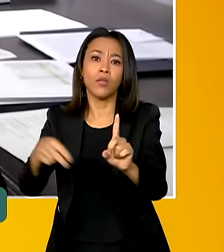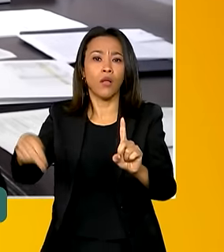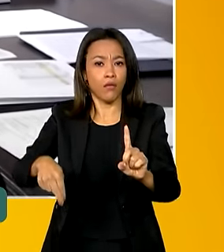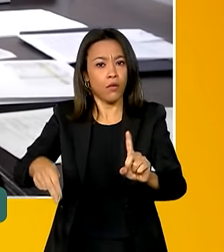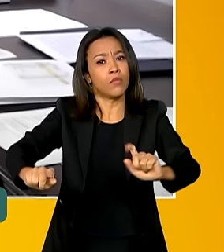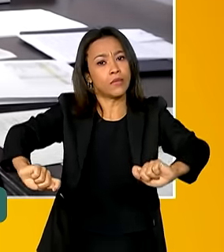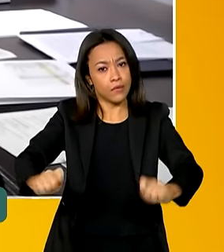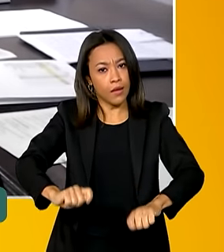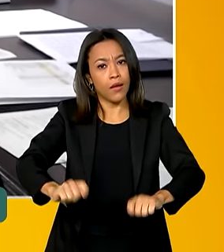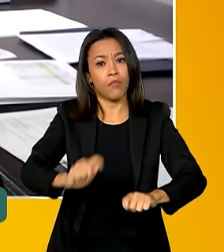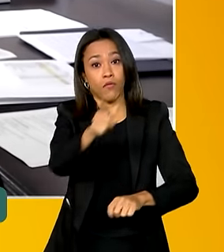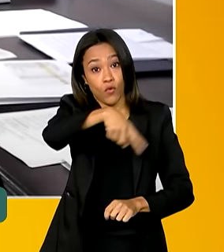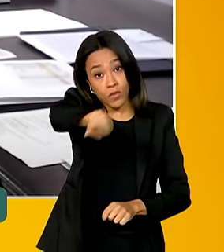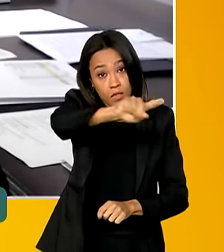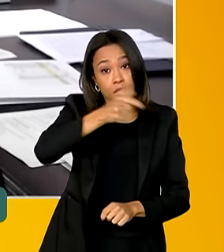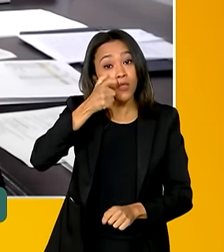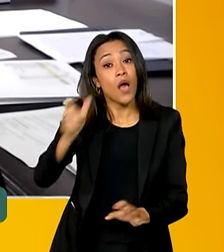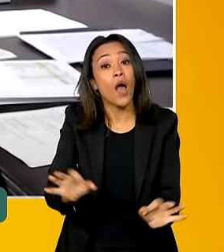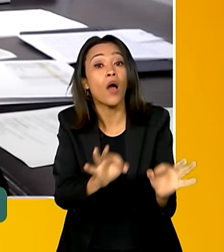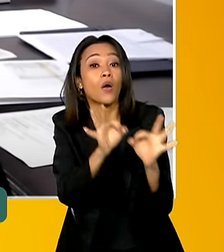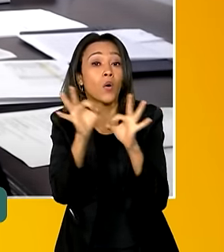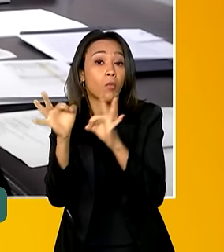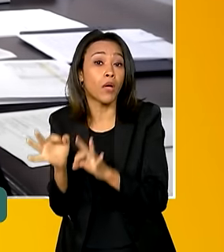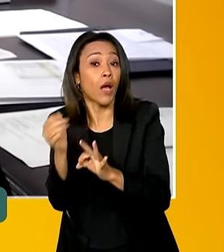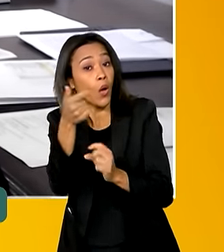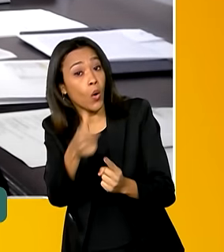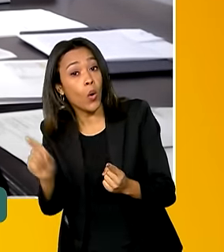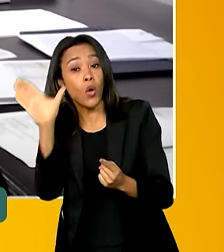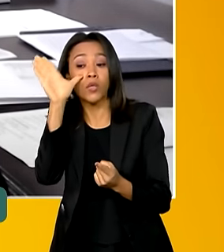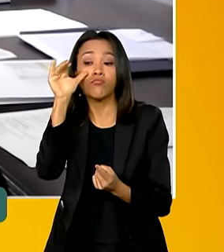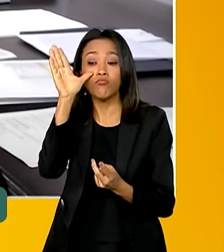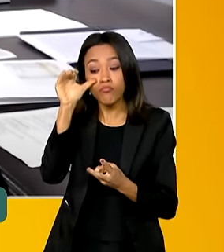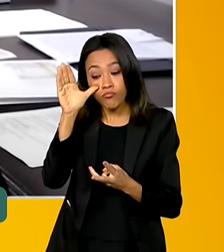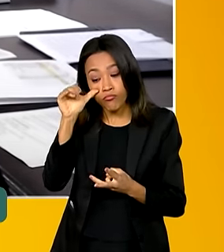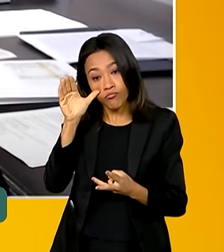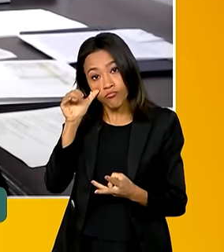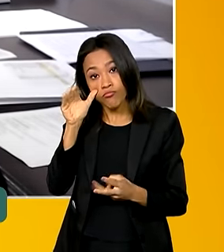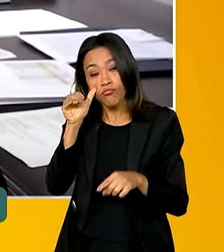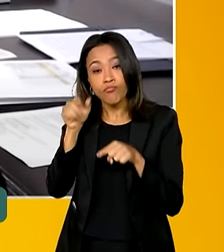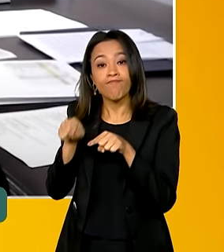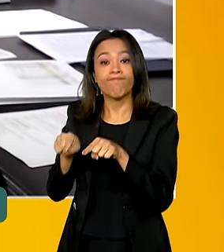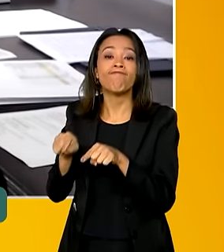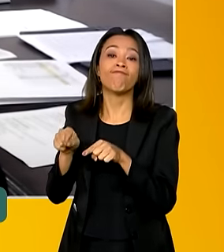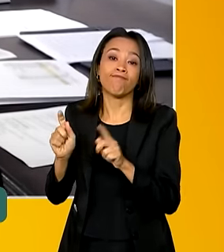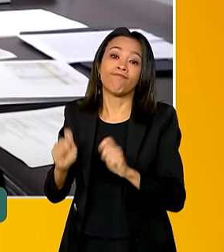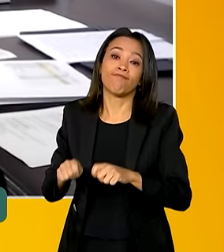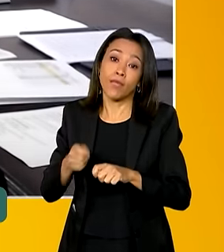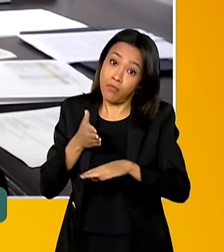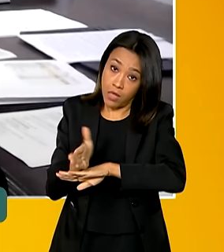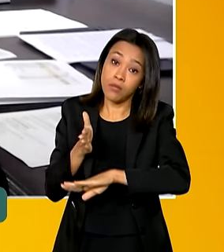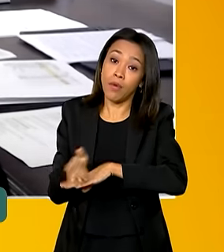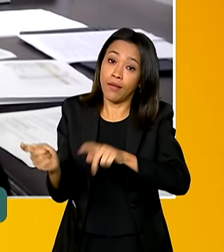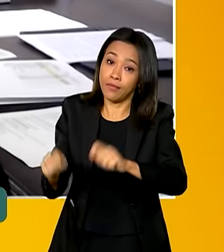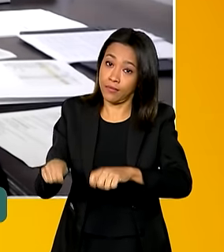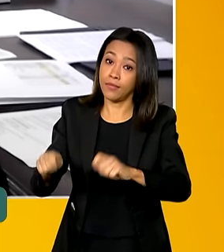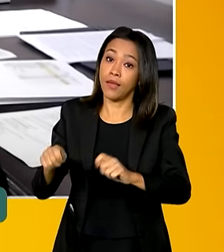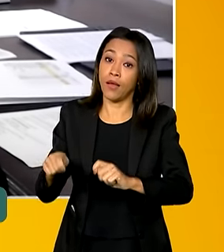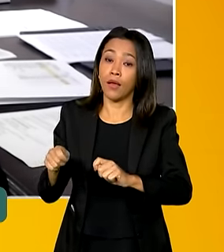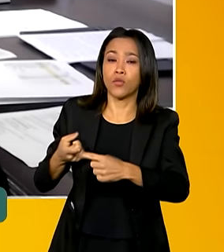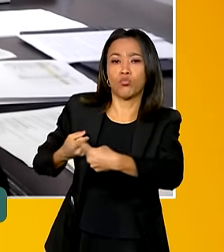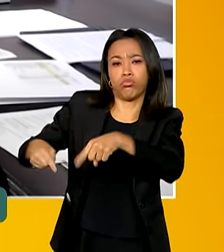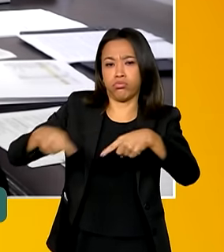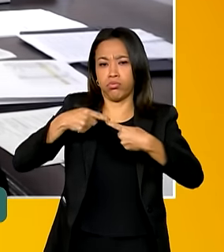possibilidade de acompanhar também outras consultas que serão ali direcionadas e participar também dos